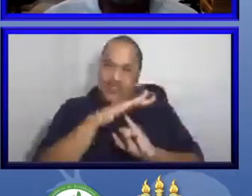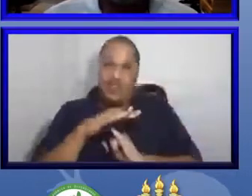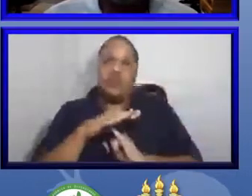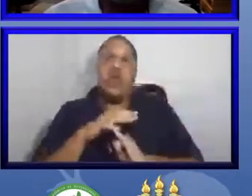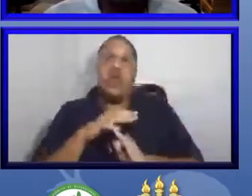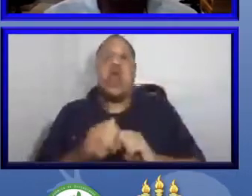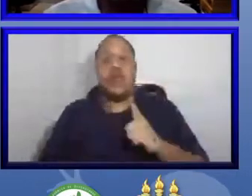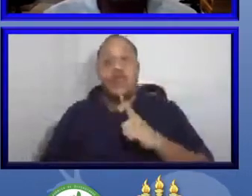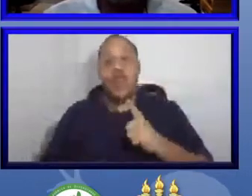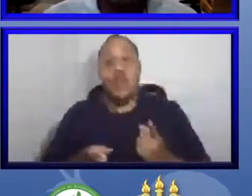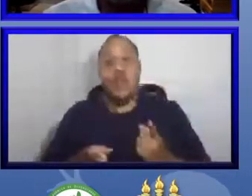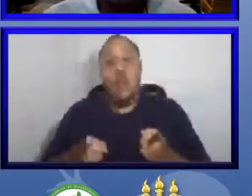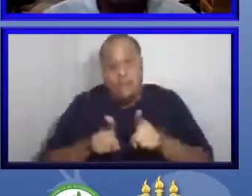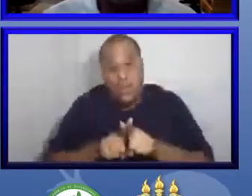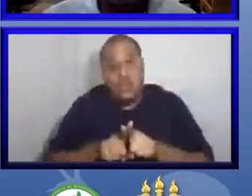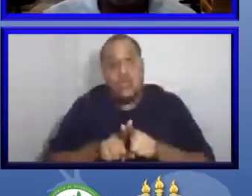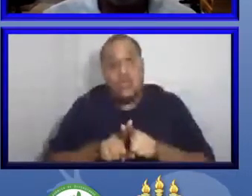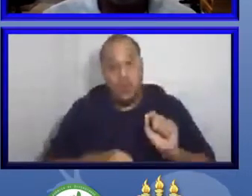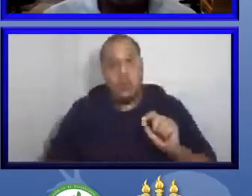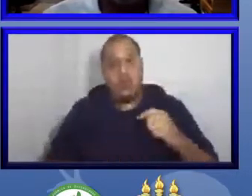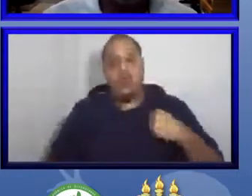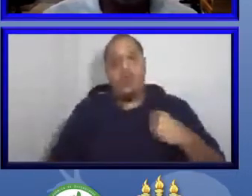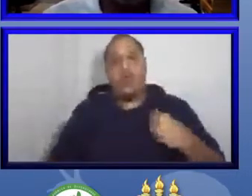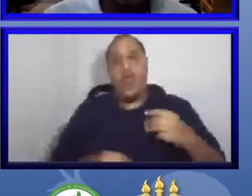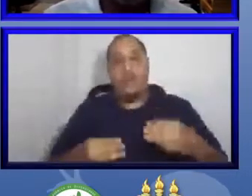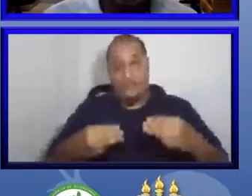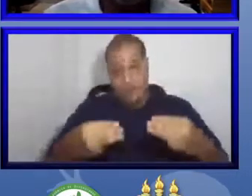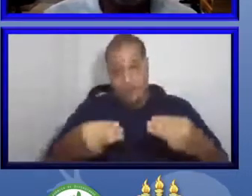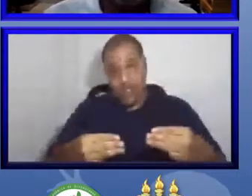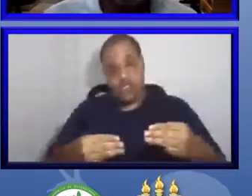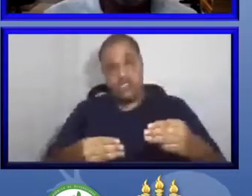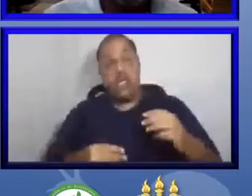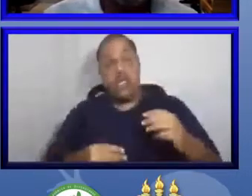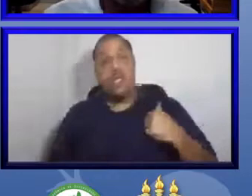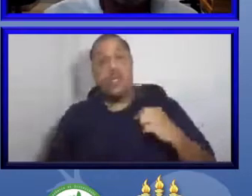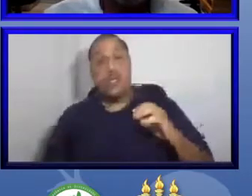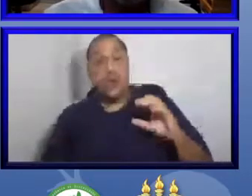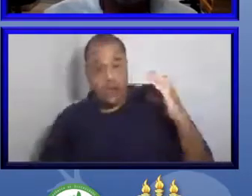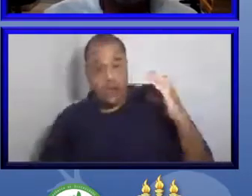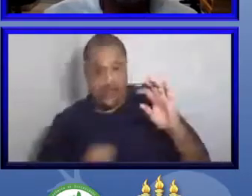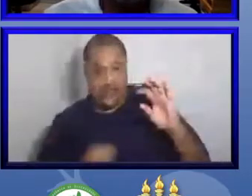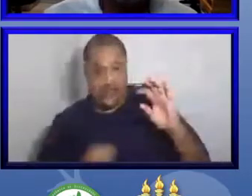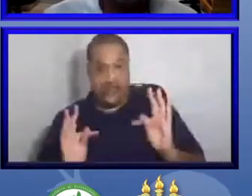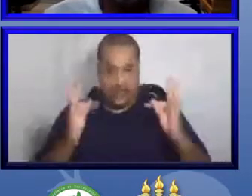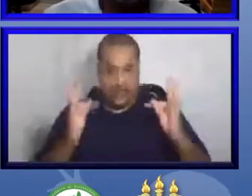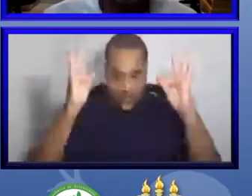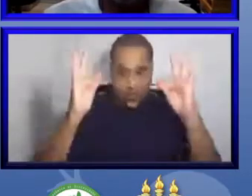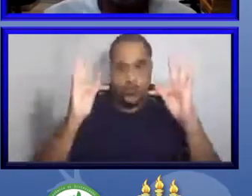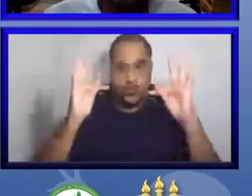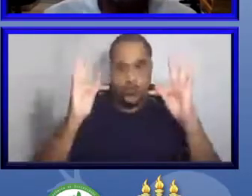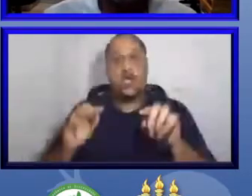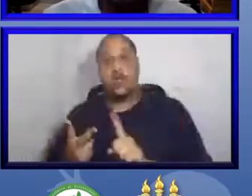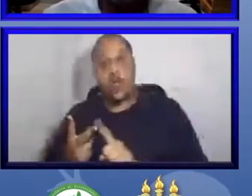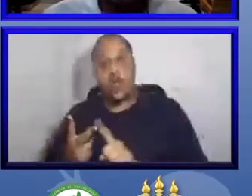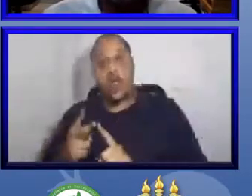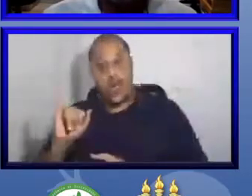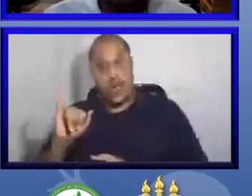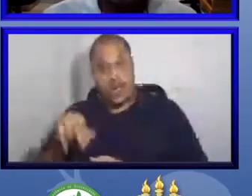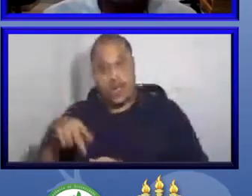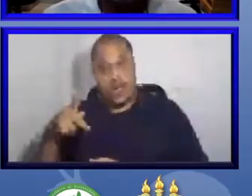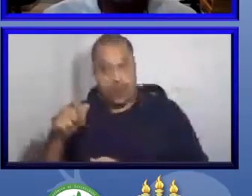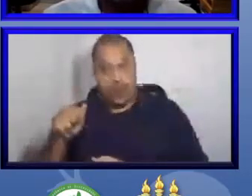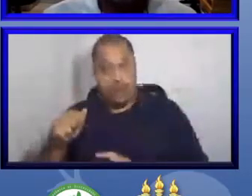o Ministério da Ciência e Tecnologia e o INPA. Os recursos foram administrados